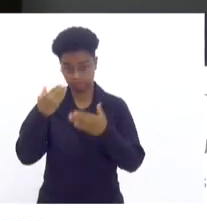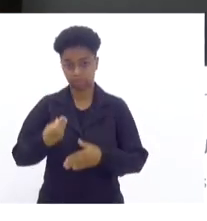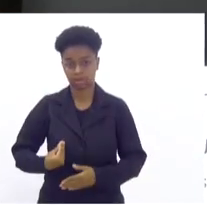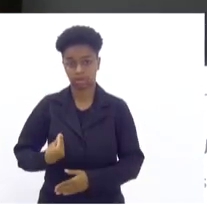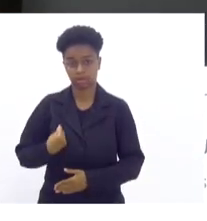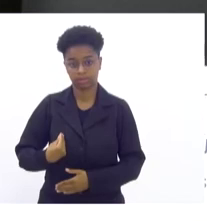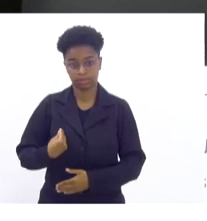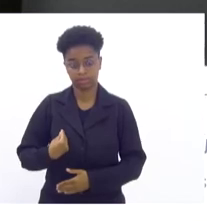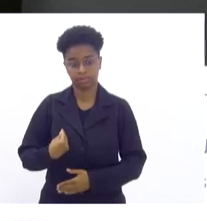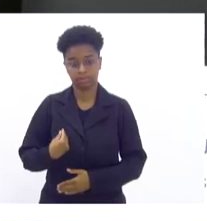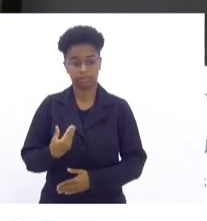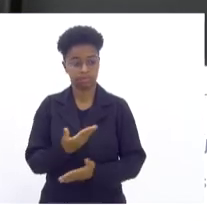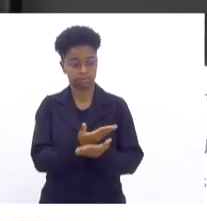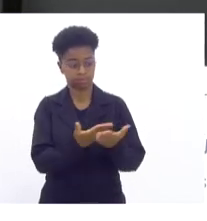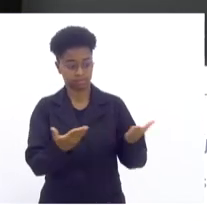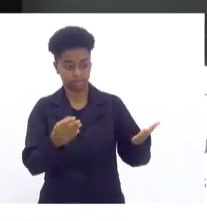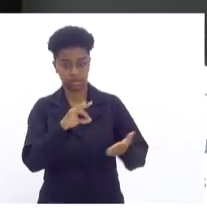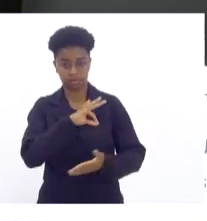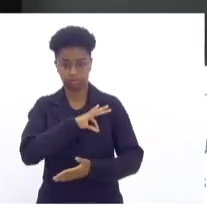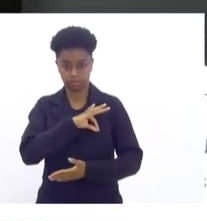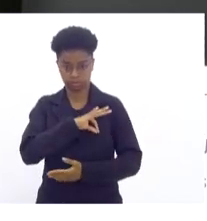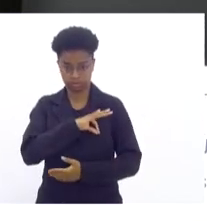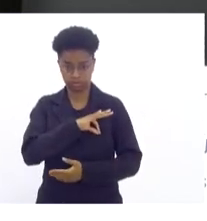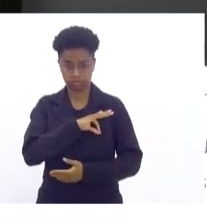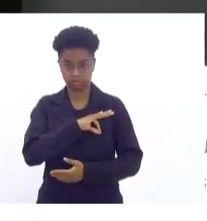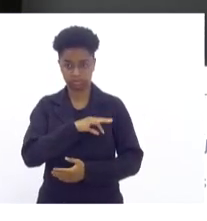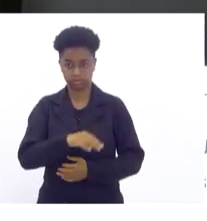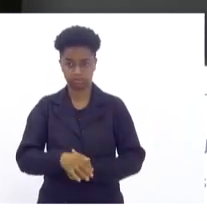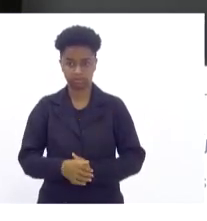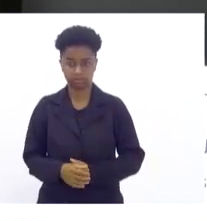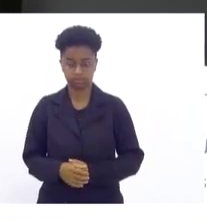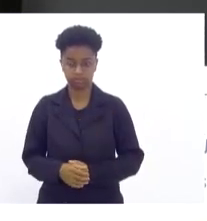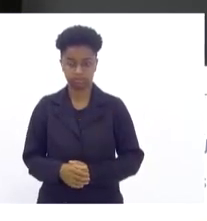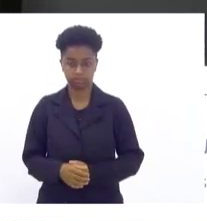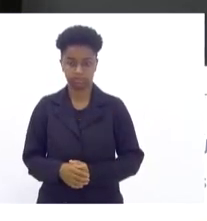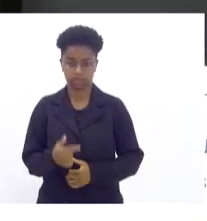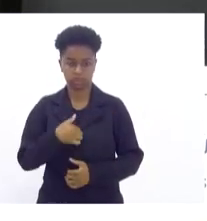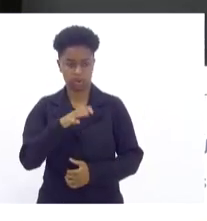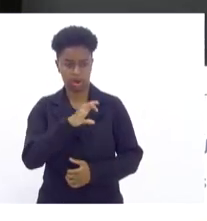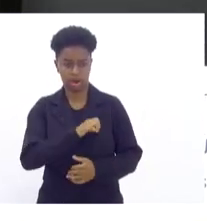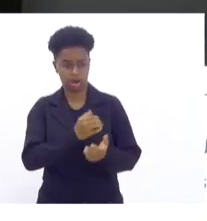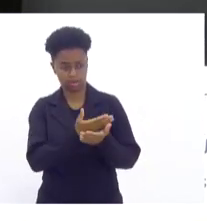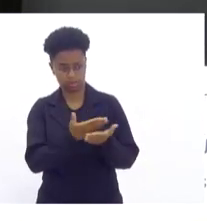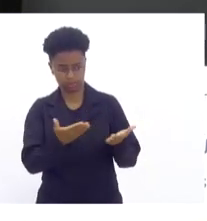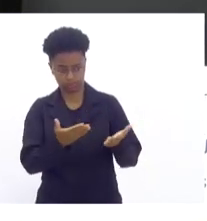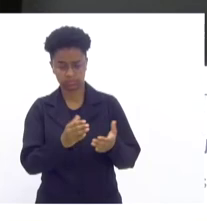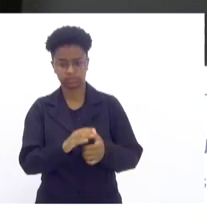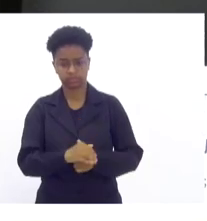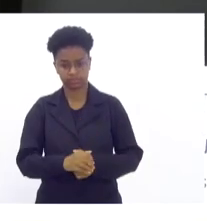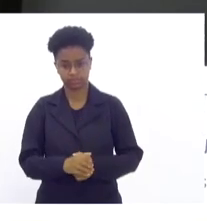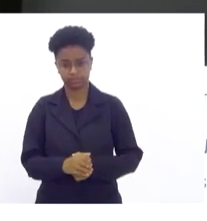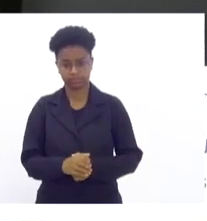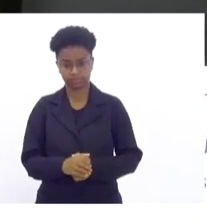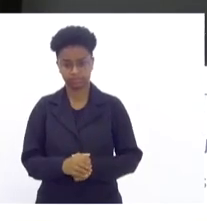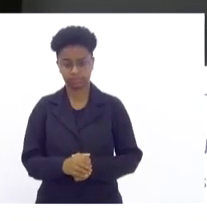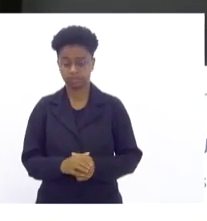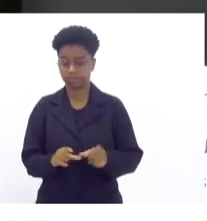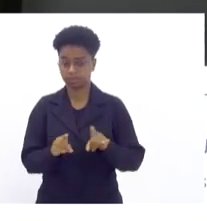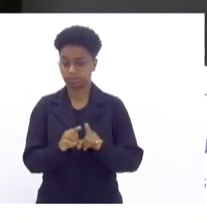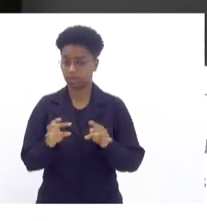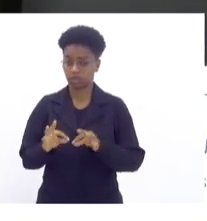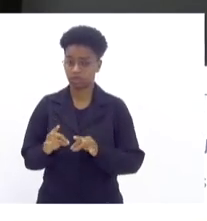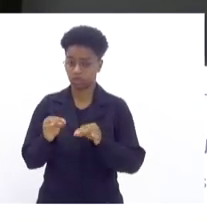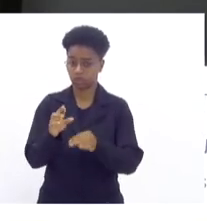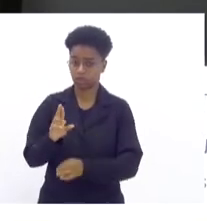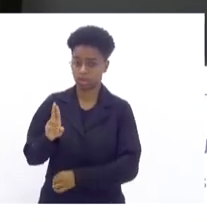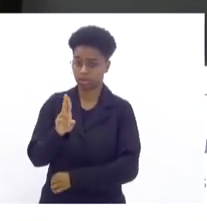comandantes da polícia, minha briosa, que eu amo tanto, minha segunda pele. Todos os representantes aqui